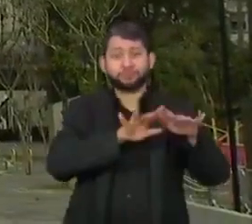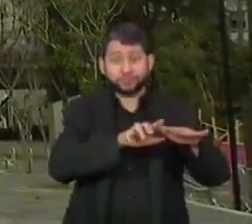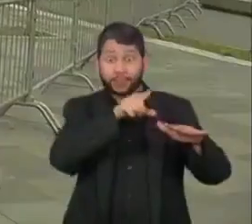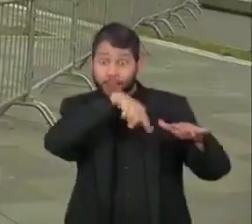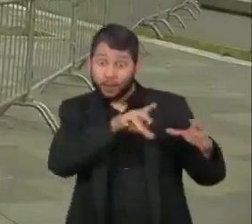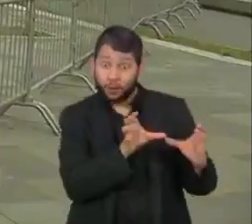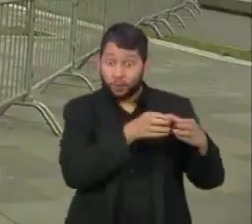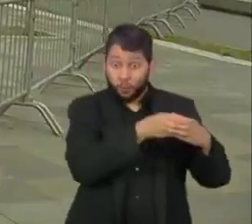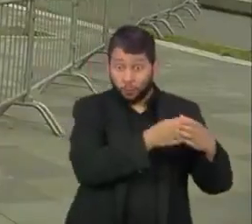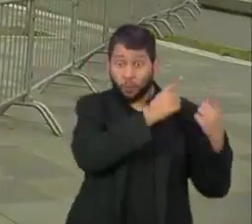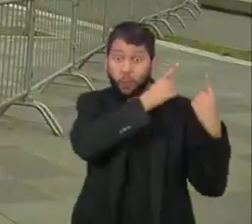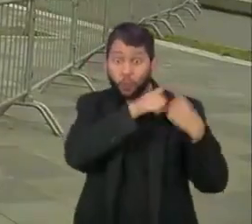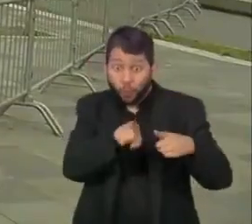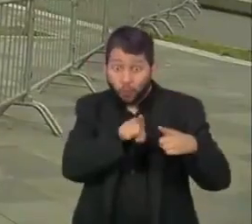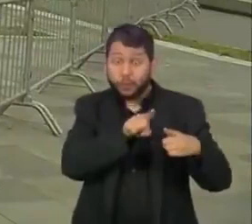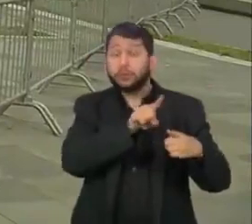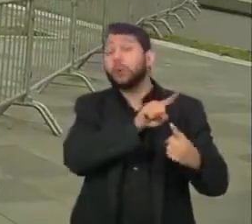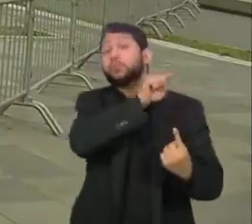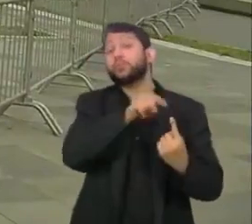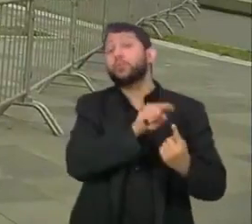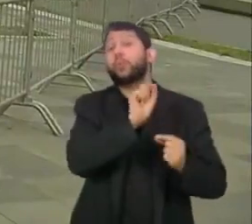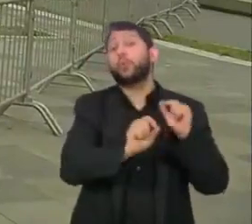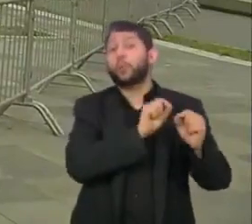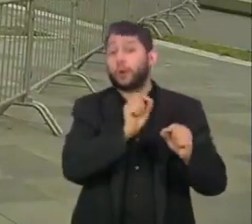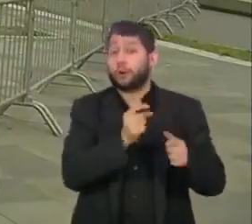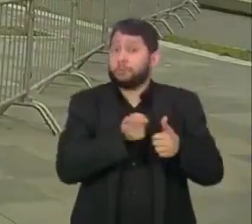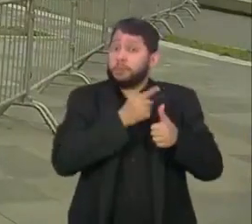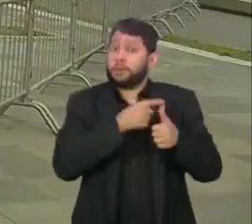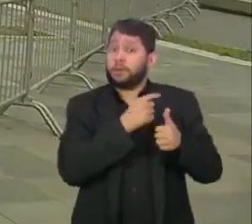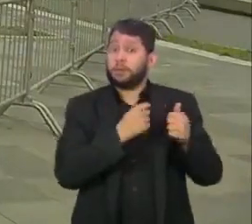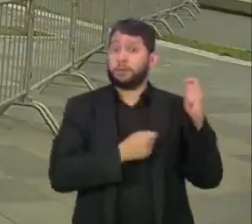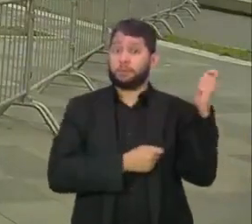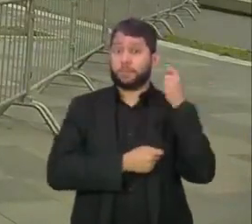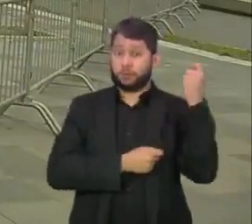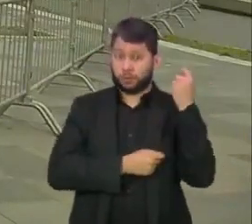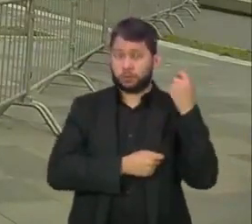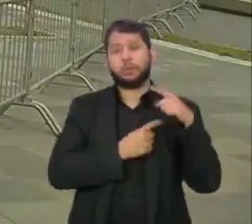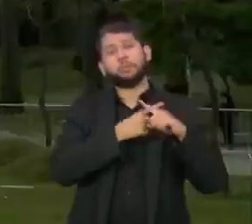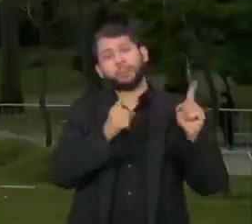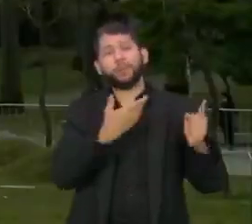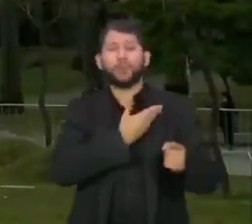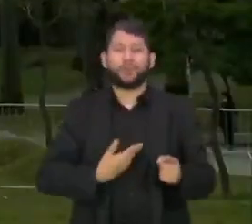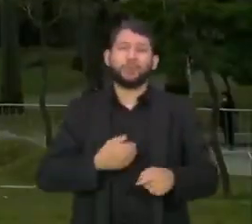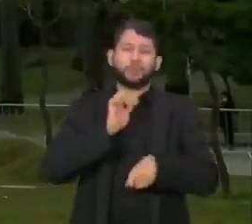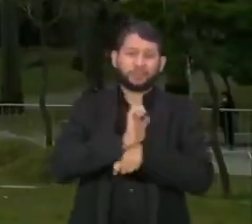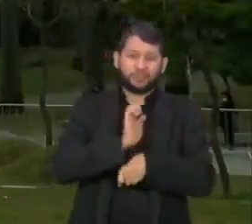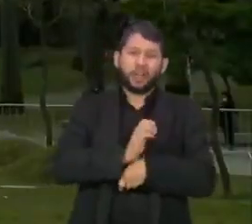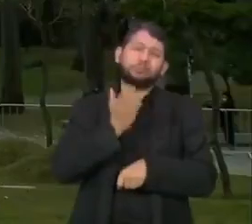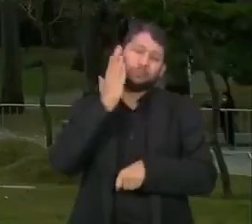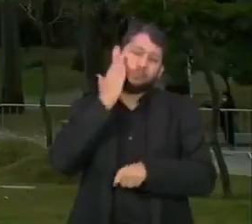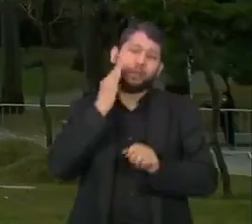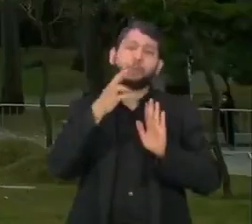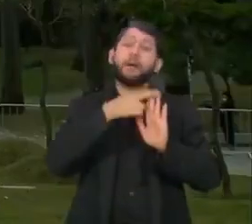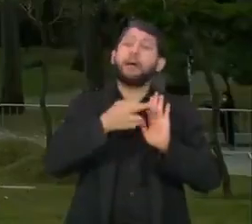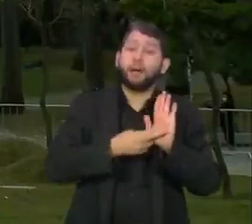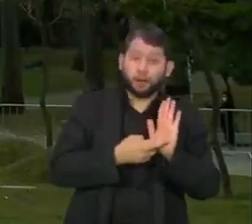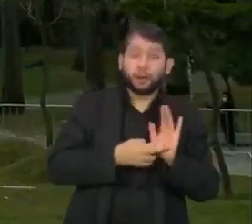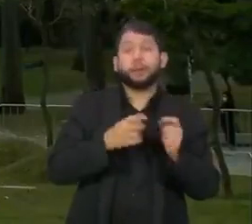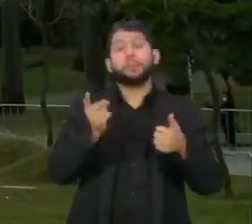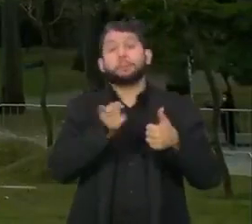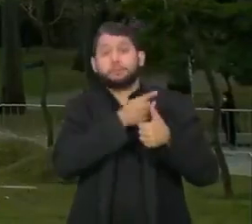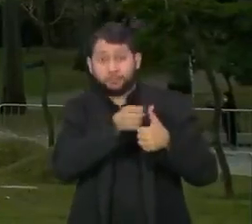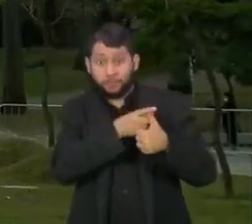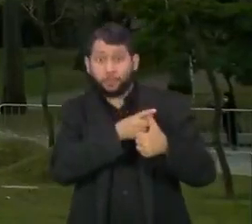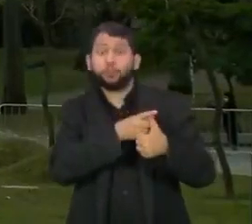o governo Bolsonaro, a princípio, seria realizado na Avenida Paulista, mas o governo estadual usou uma regra de alternância no local